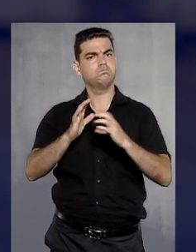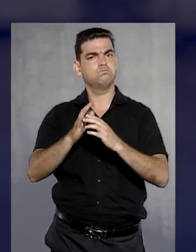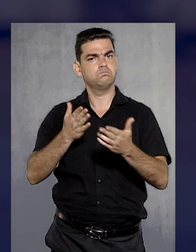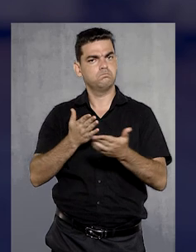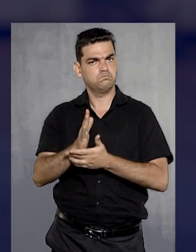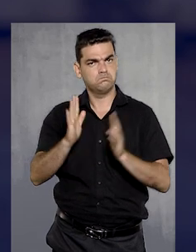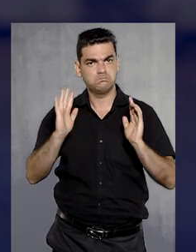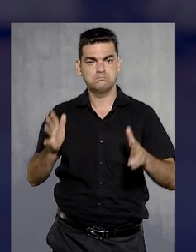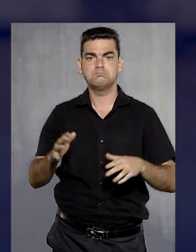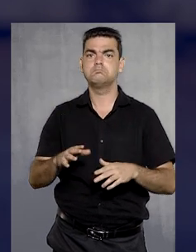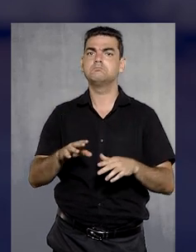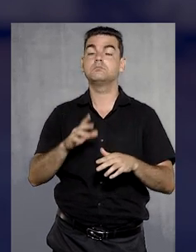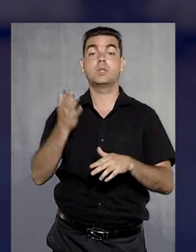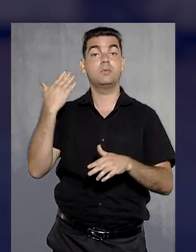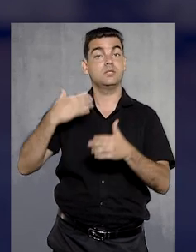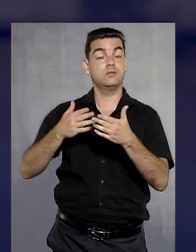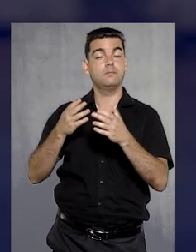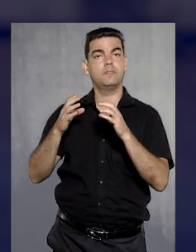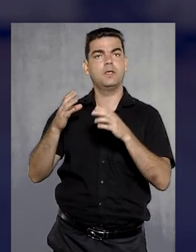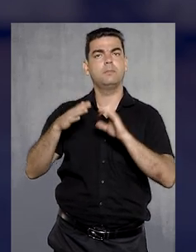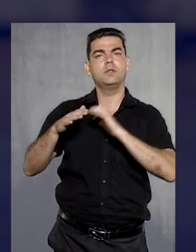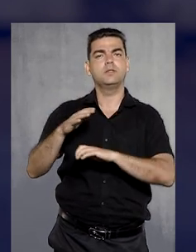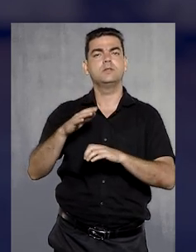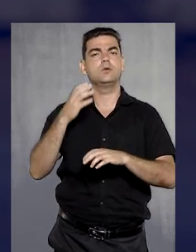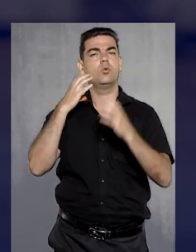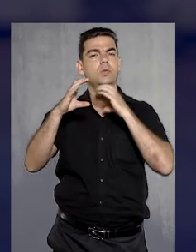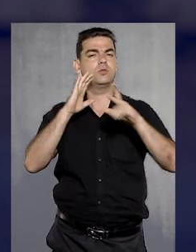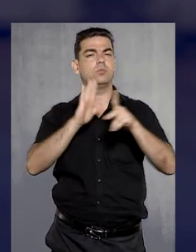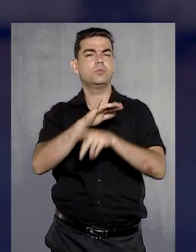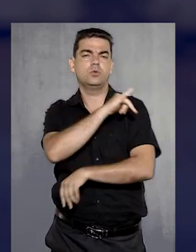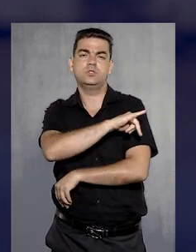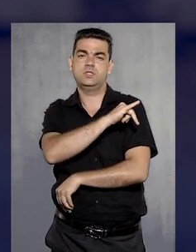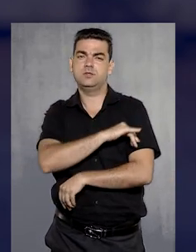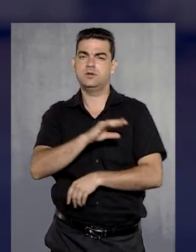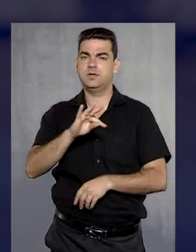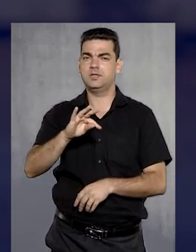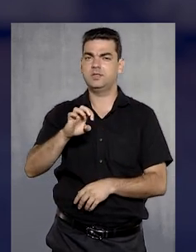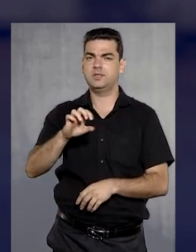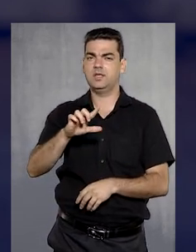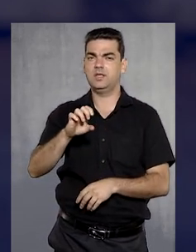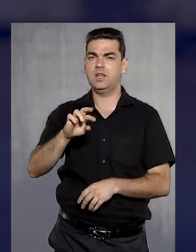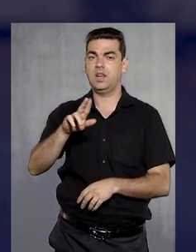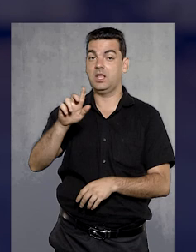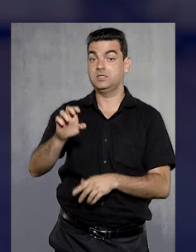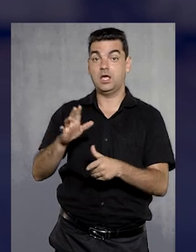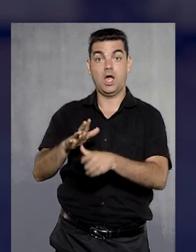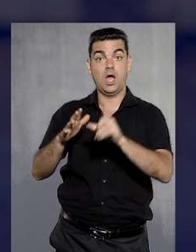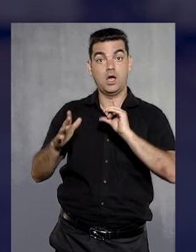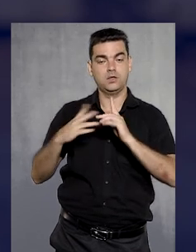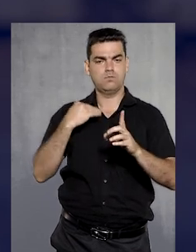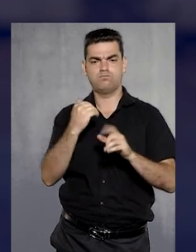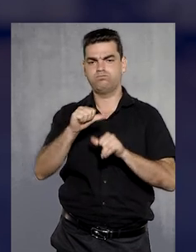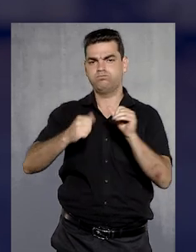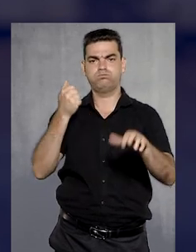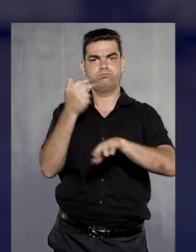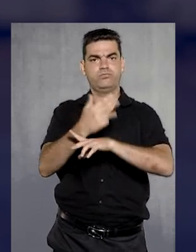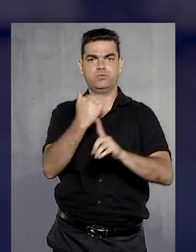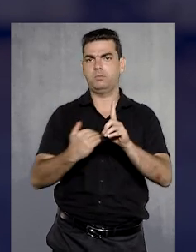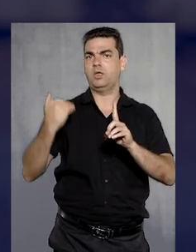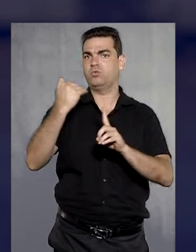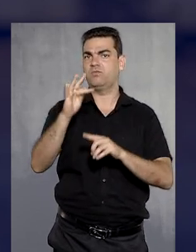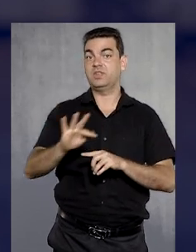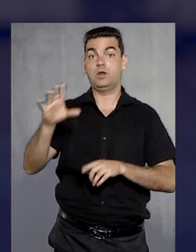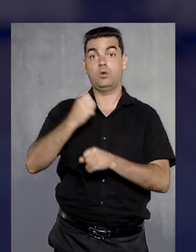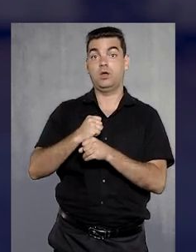advogado concursado da extinta estatal Telecomunicações do Rio de Janeiro, a Telerge, antes de se tornar